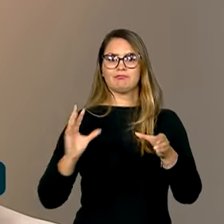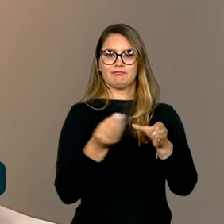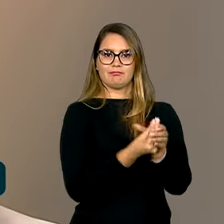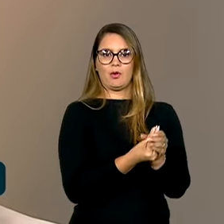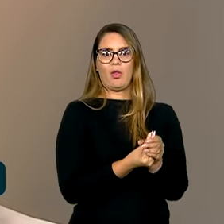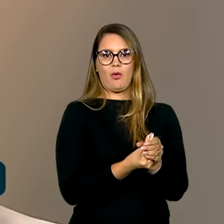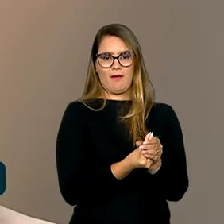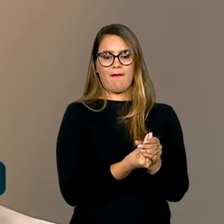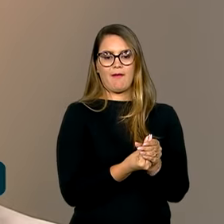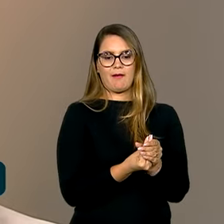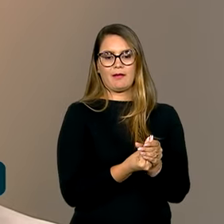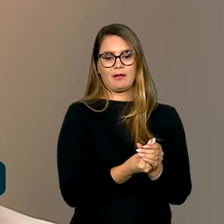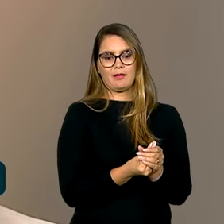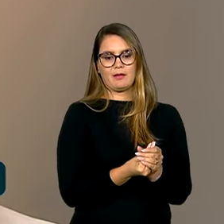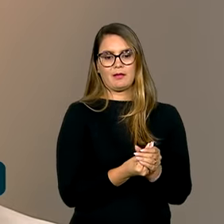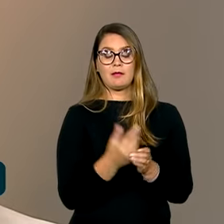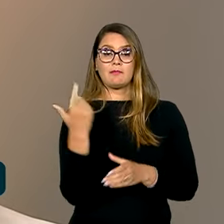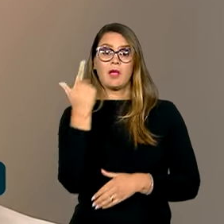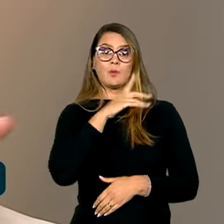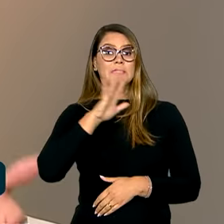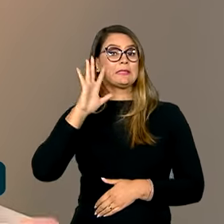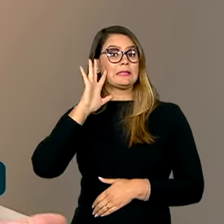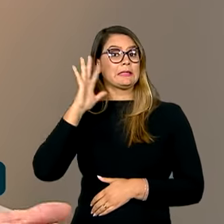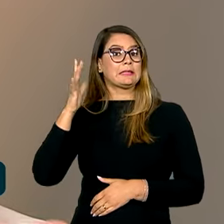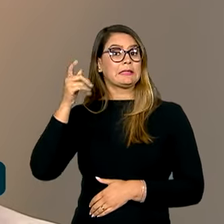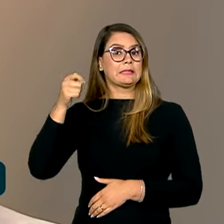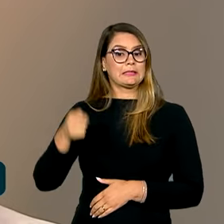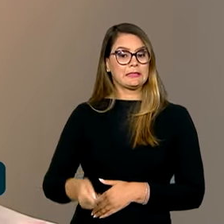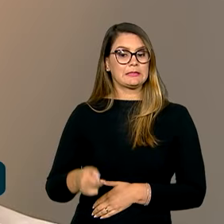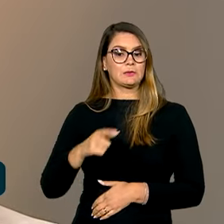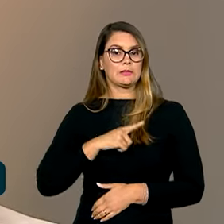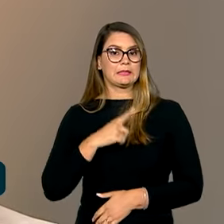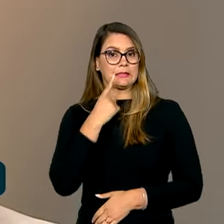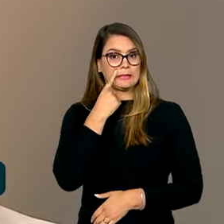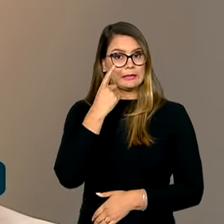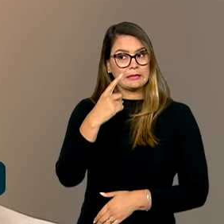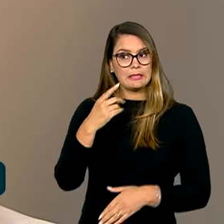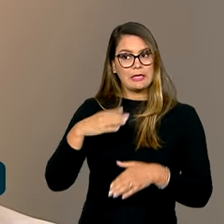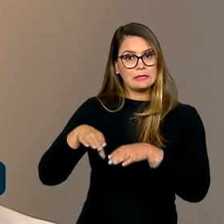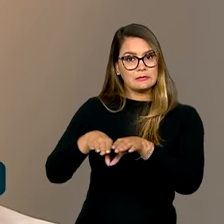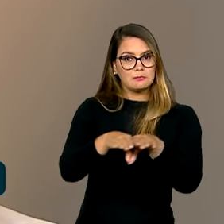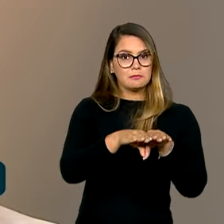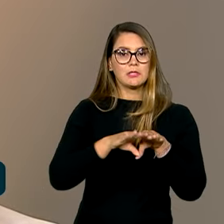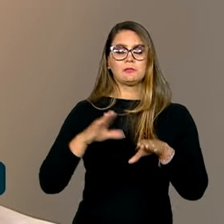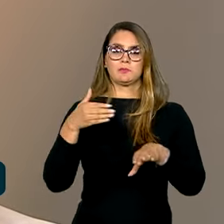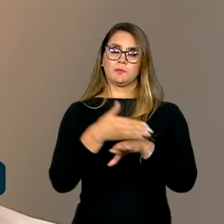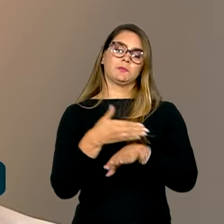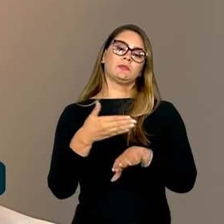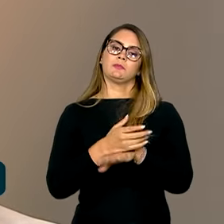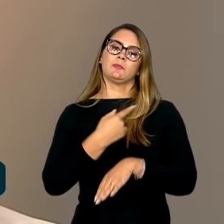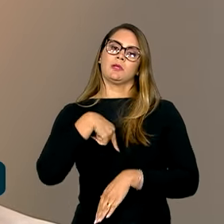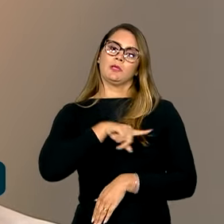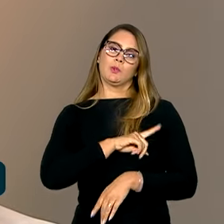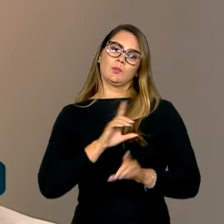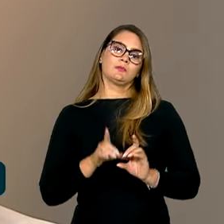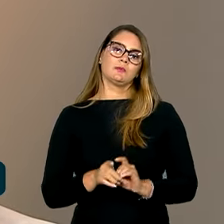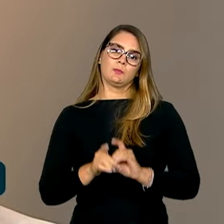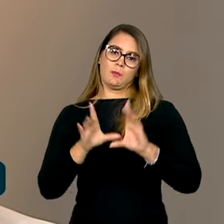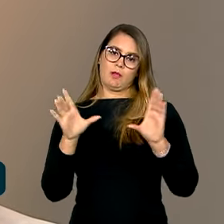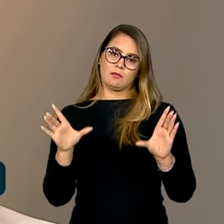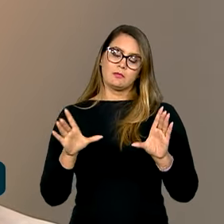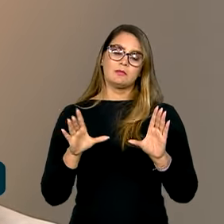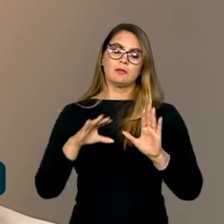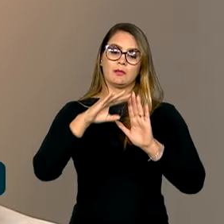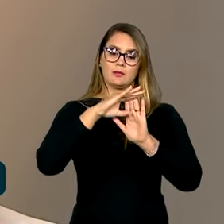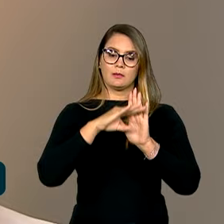tomar decisões que atendam interesses comuns. Então, isso faz parte da nossa democracia. O